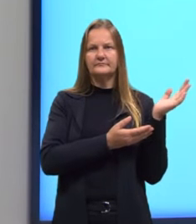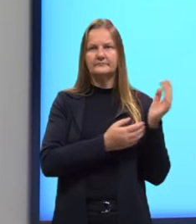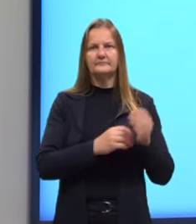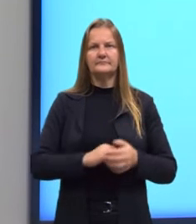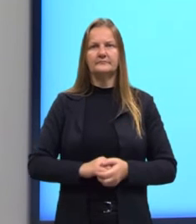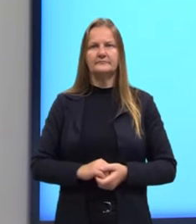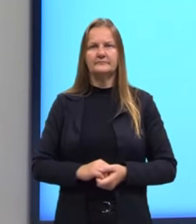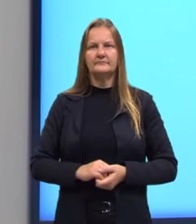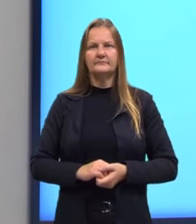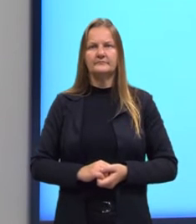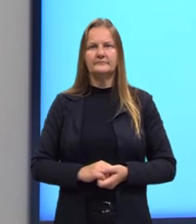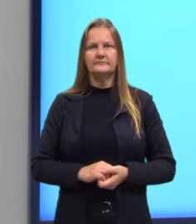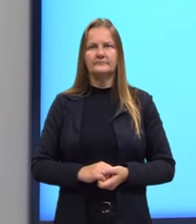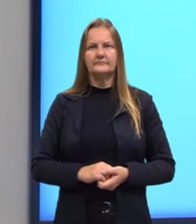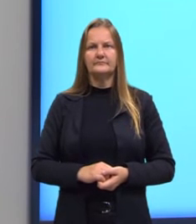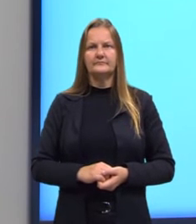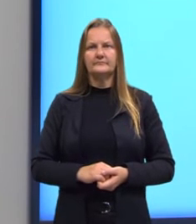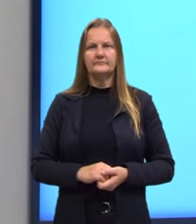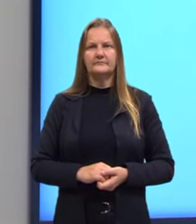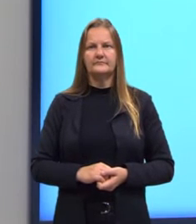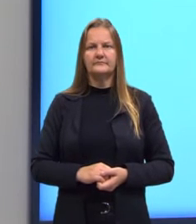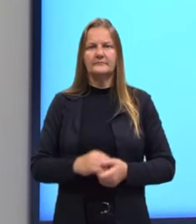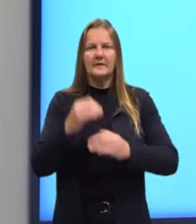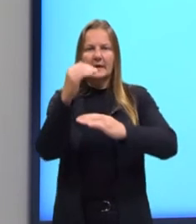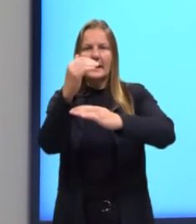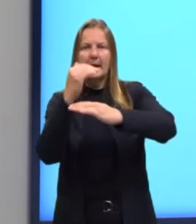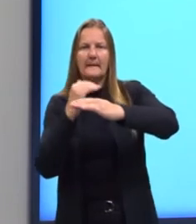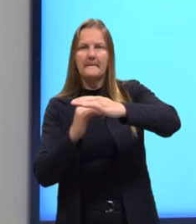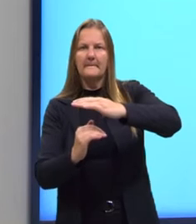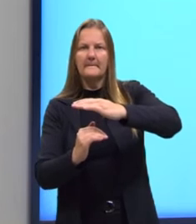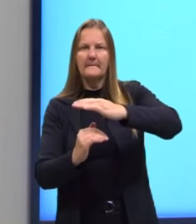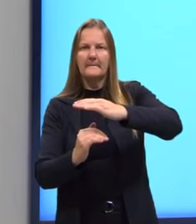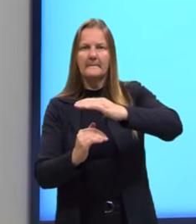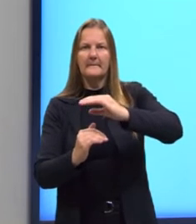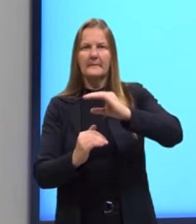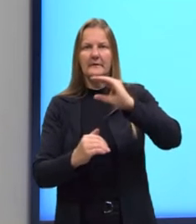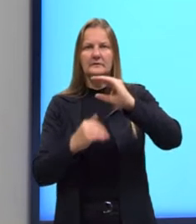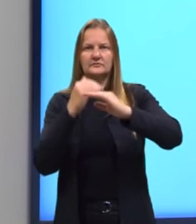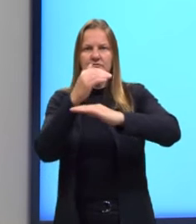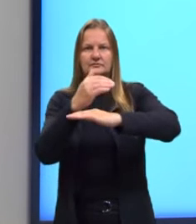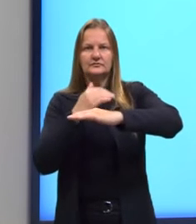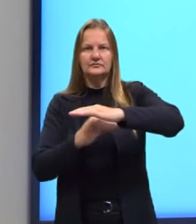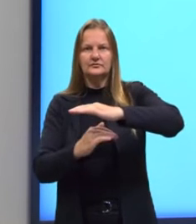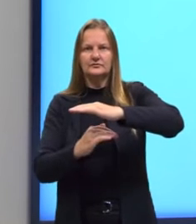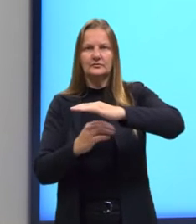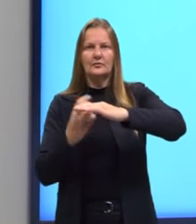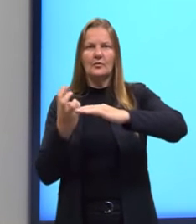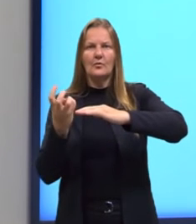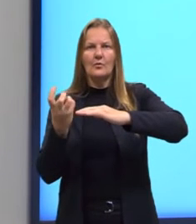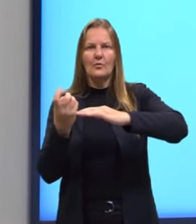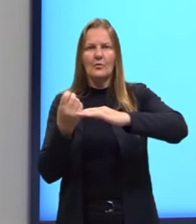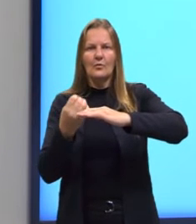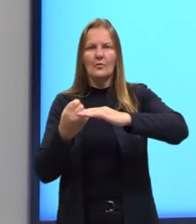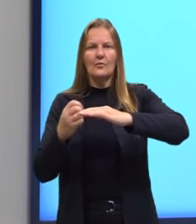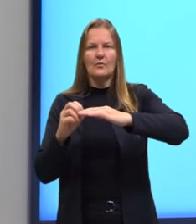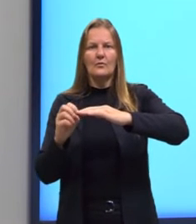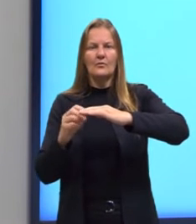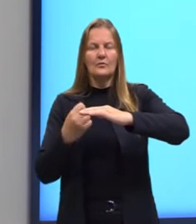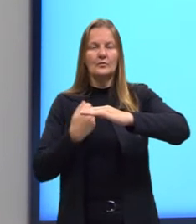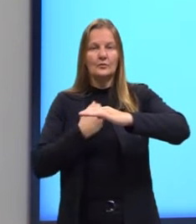e, observem, que eu indiquei logo abaixo o termo de cada valor, né? De cada termo.